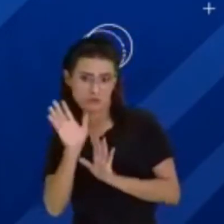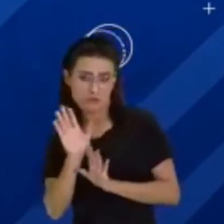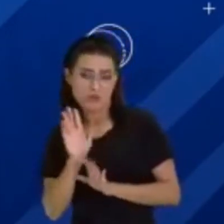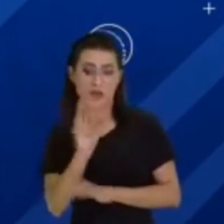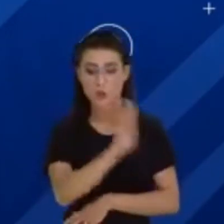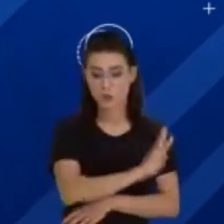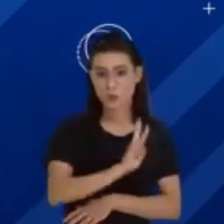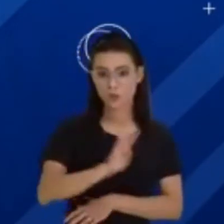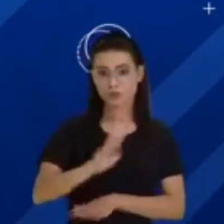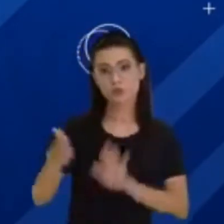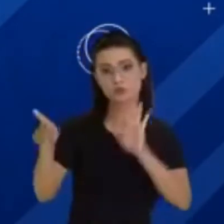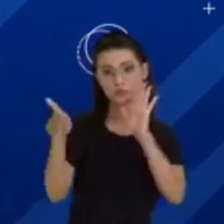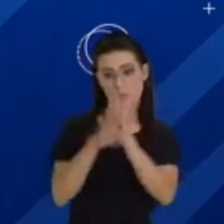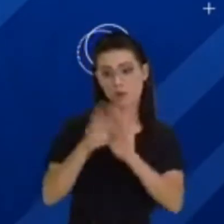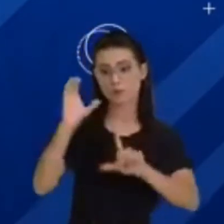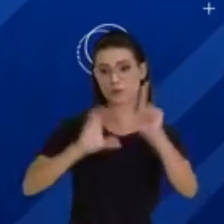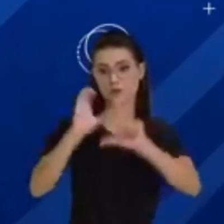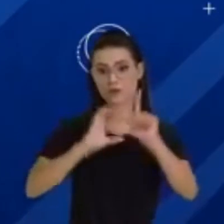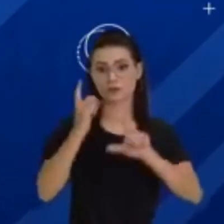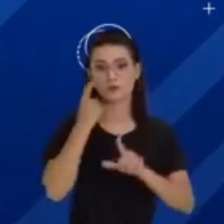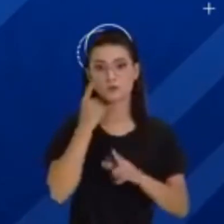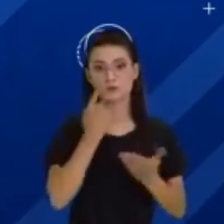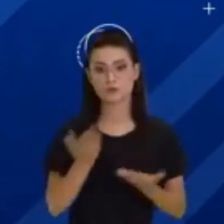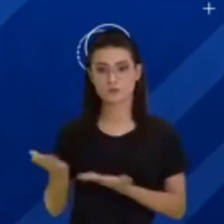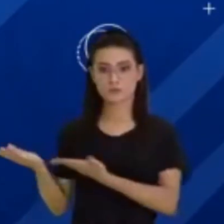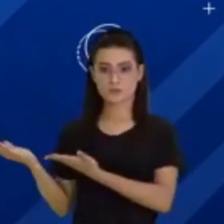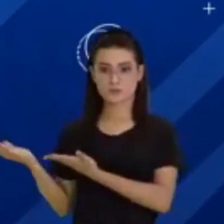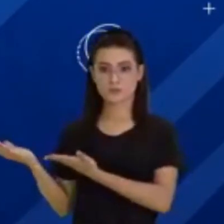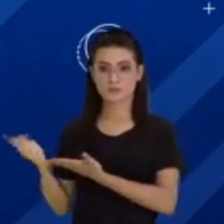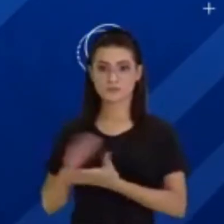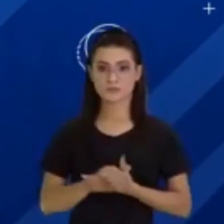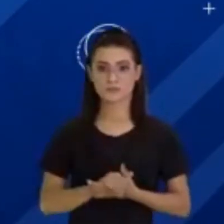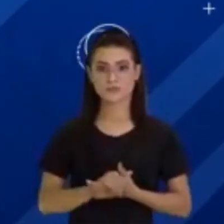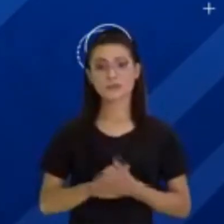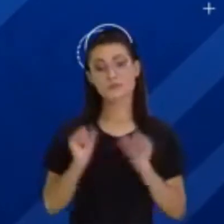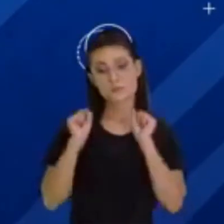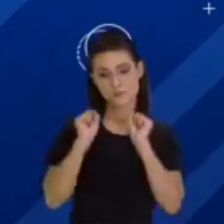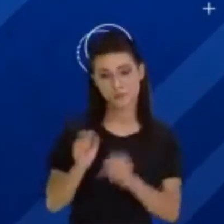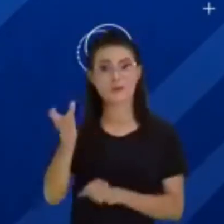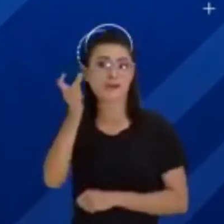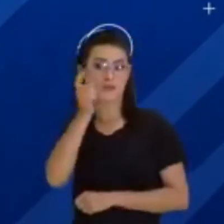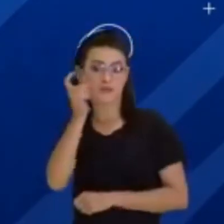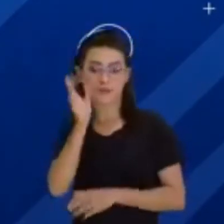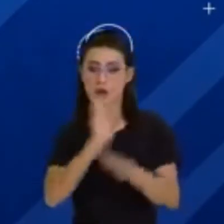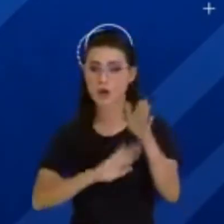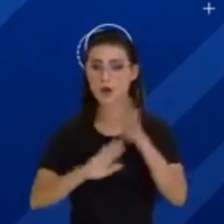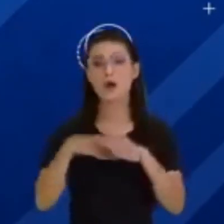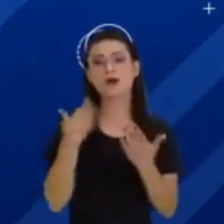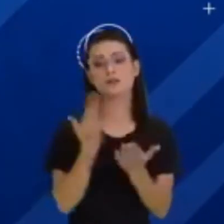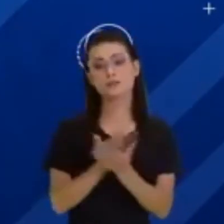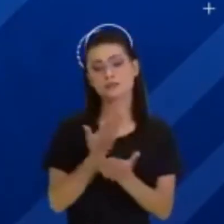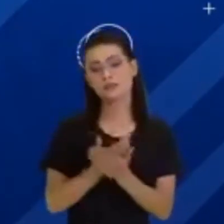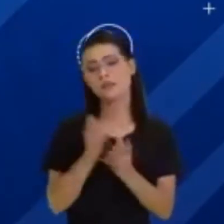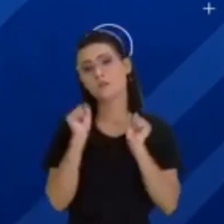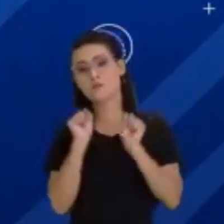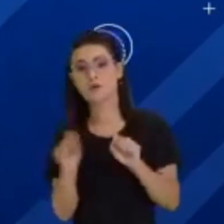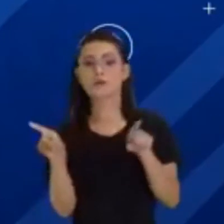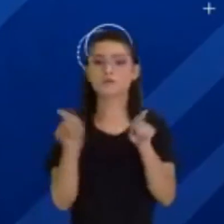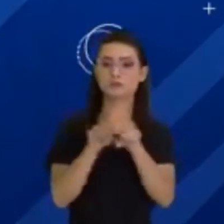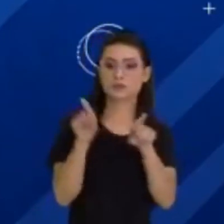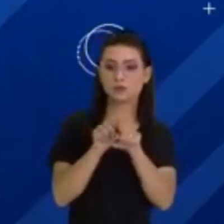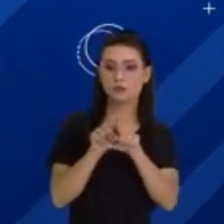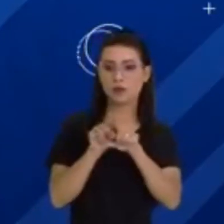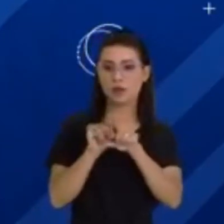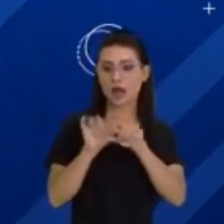.portalcultura.com.br e também assistir essas aulas. Se preferir, assista pelo YouTube, pela